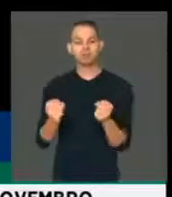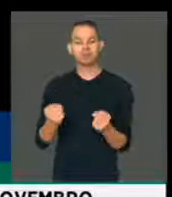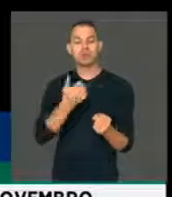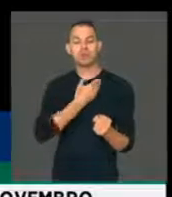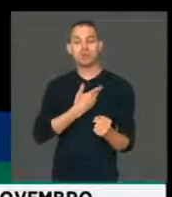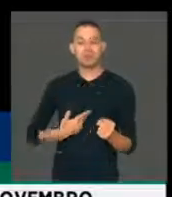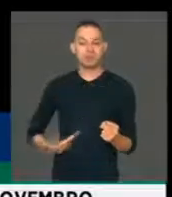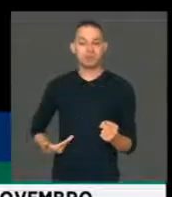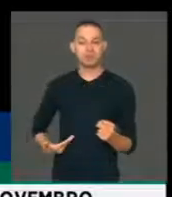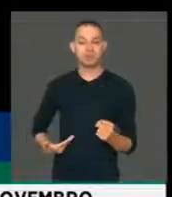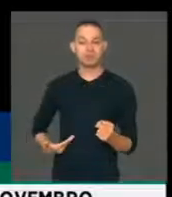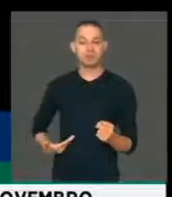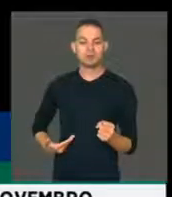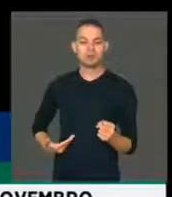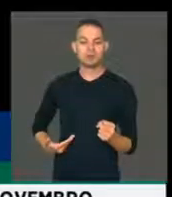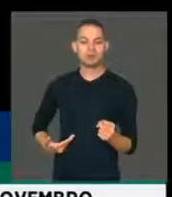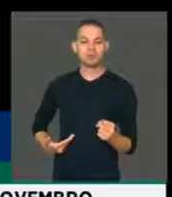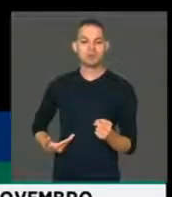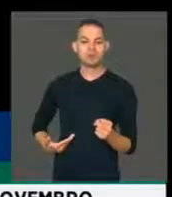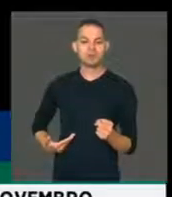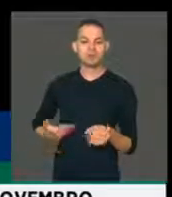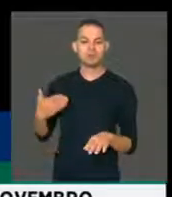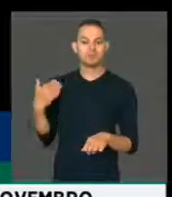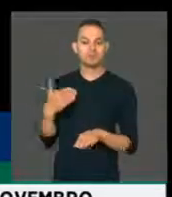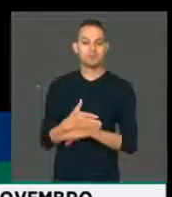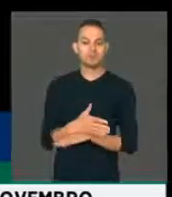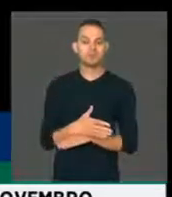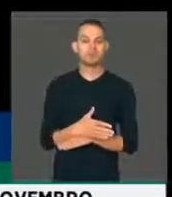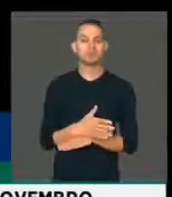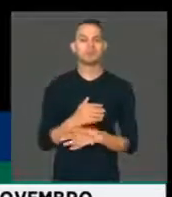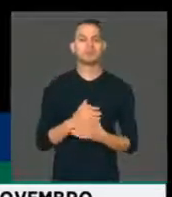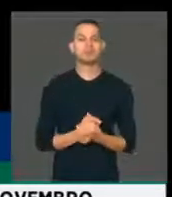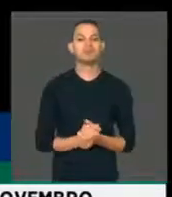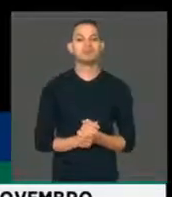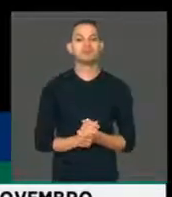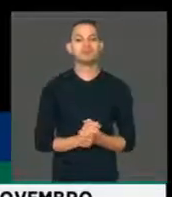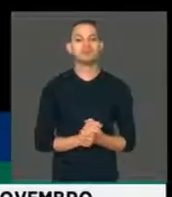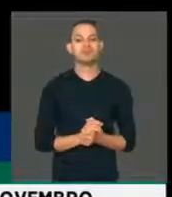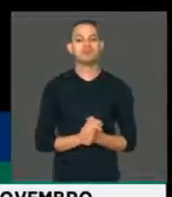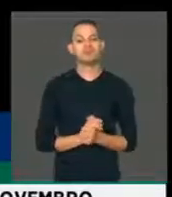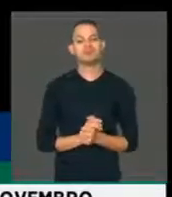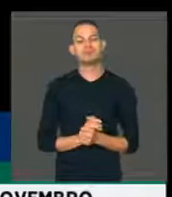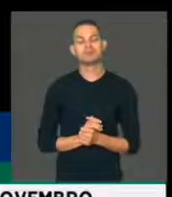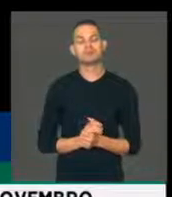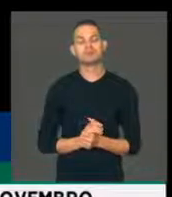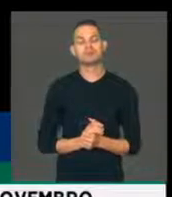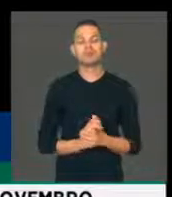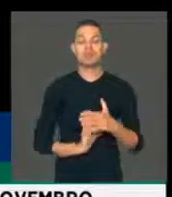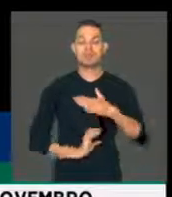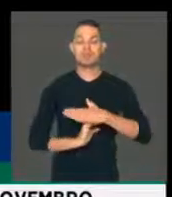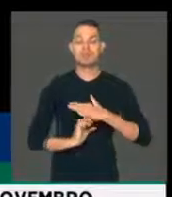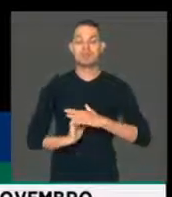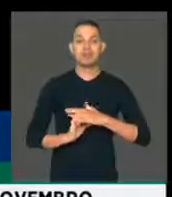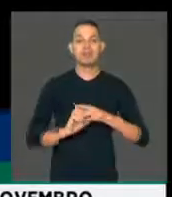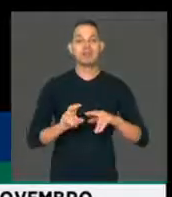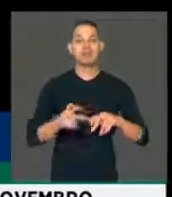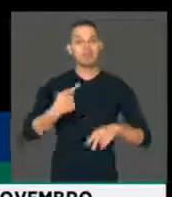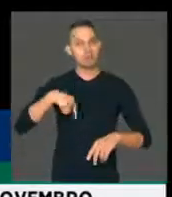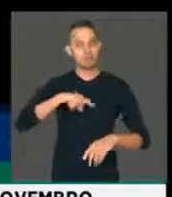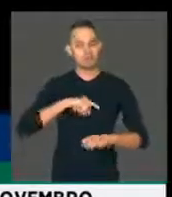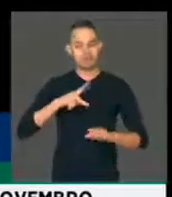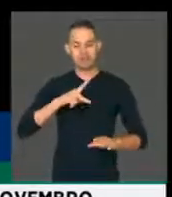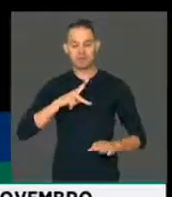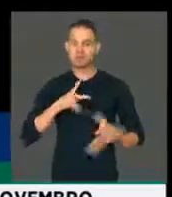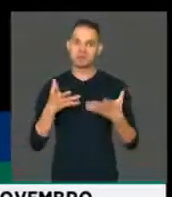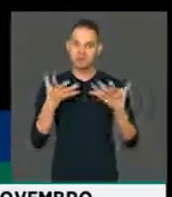entrou em ação, não no governo, no governo federal foi uma tragédia, mas eu digo as estatais, portanto nós somos contra a privatização, mas